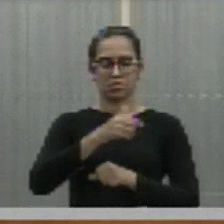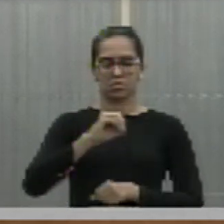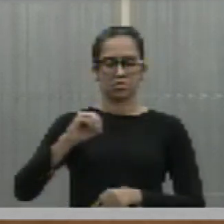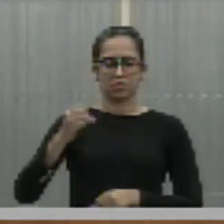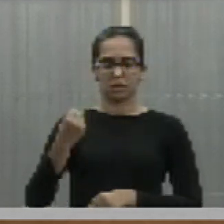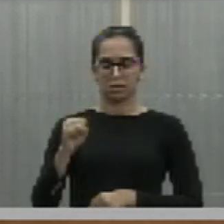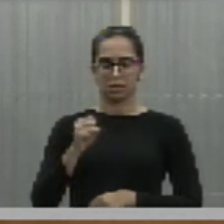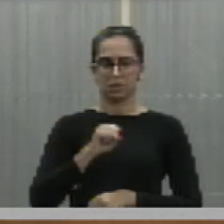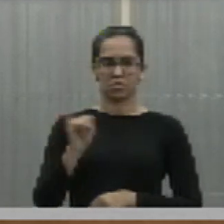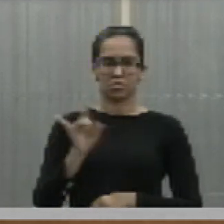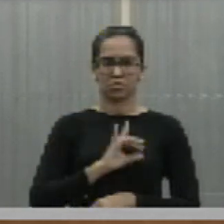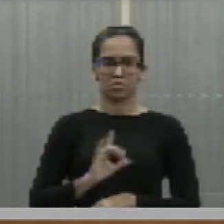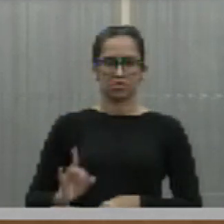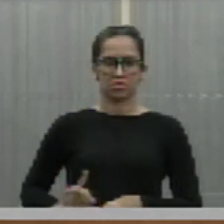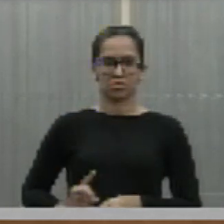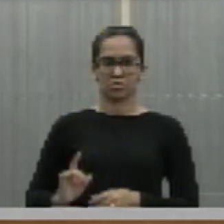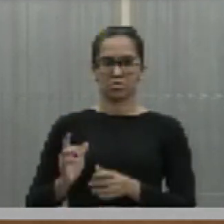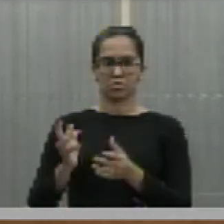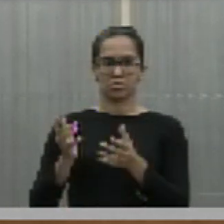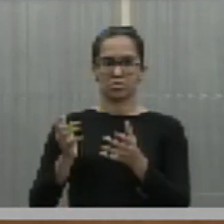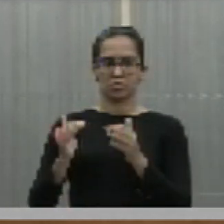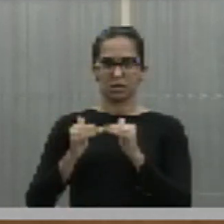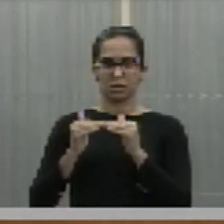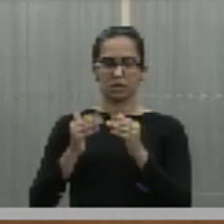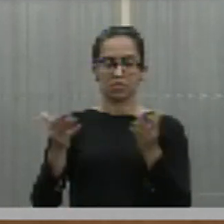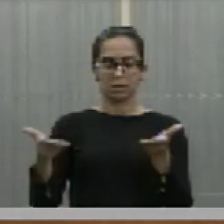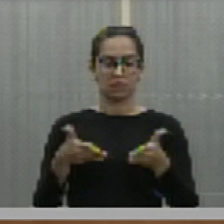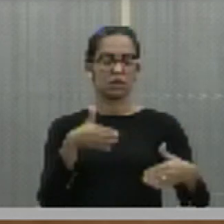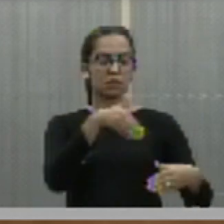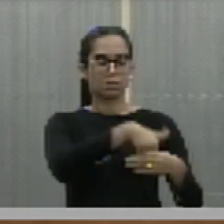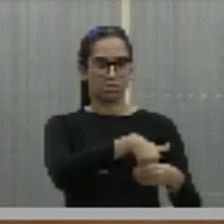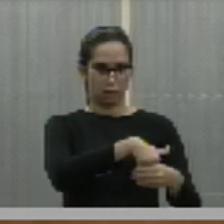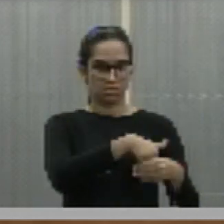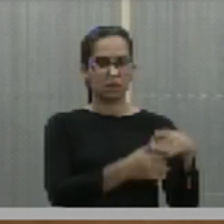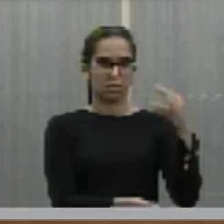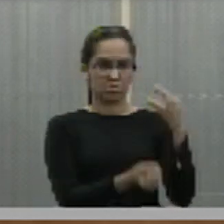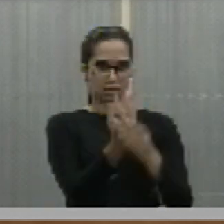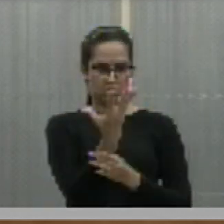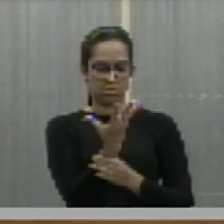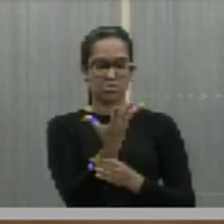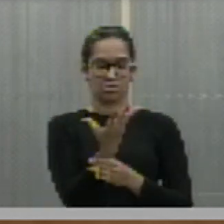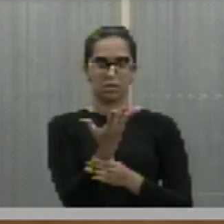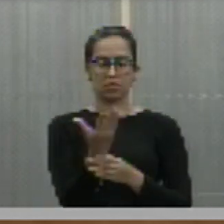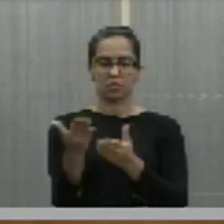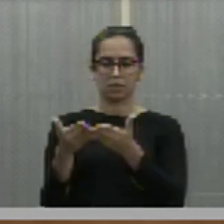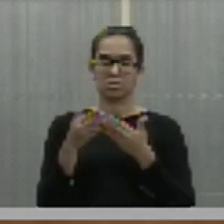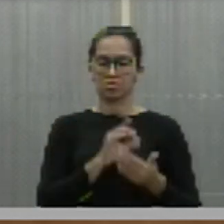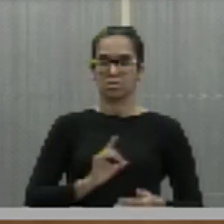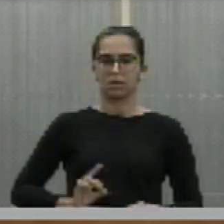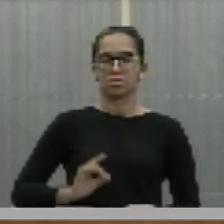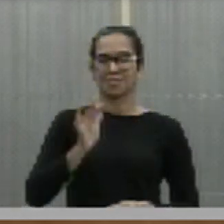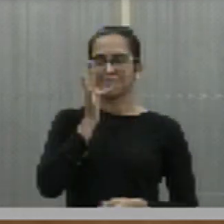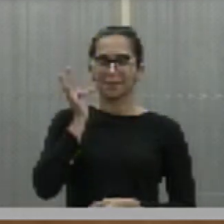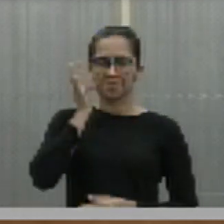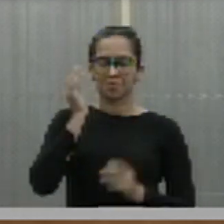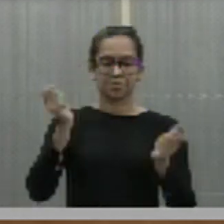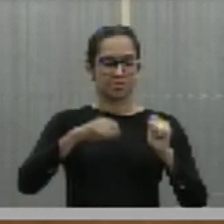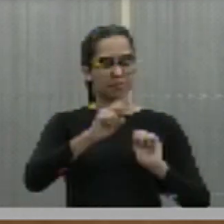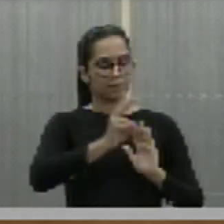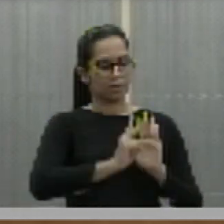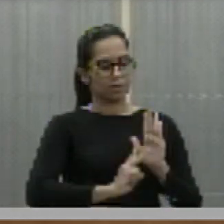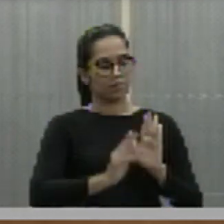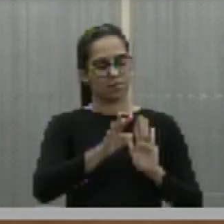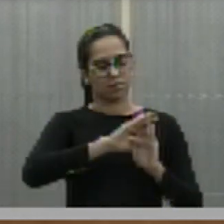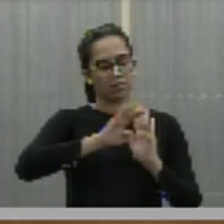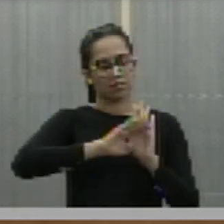votação, solicito ao deputado Felipe Sampaio e ao deputado Ziza Carvalho a leitura nominal para a